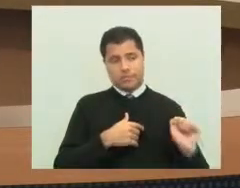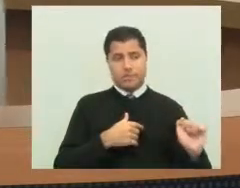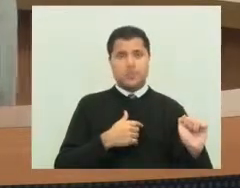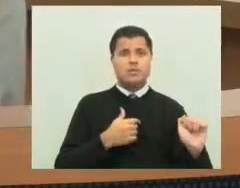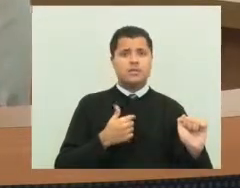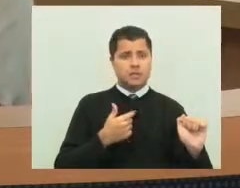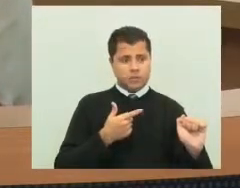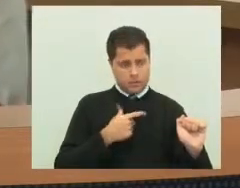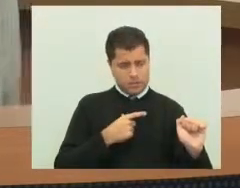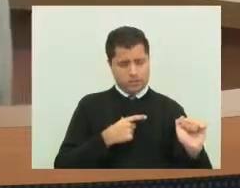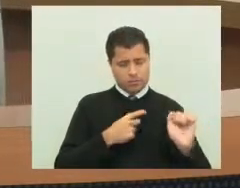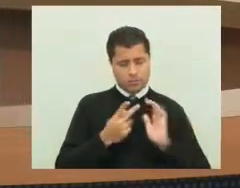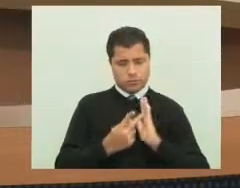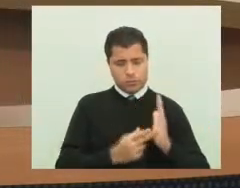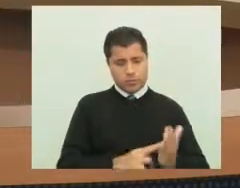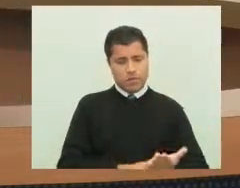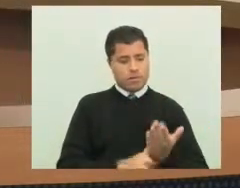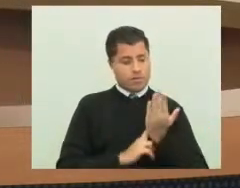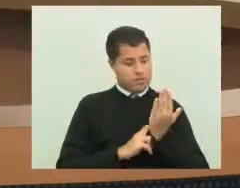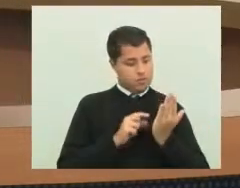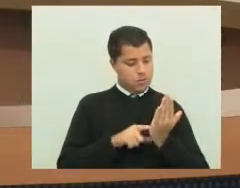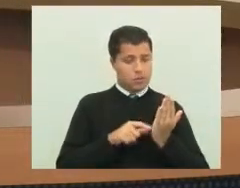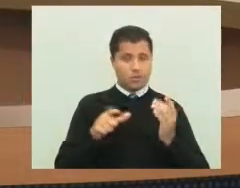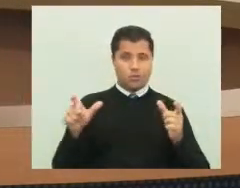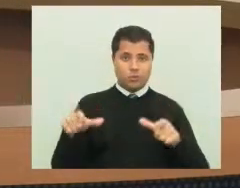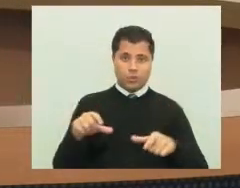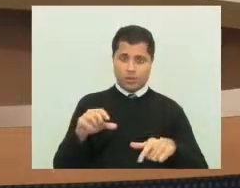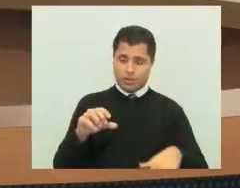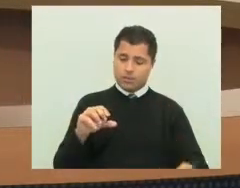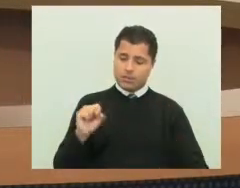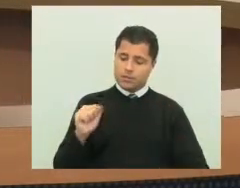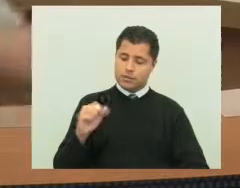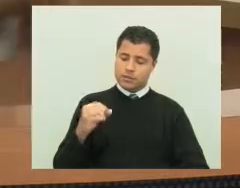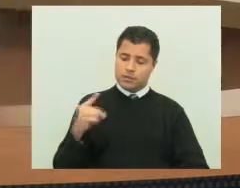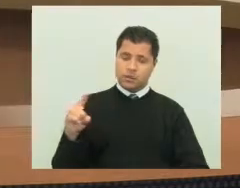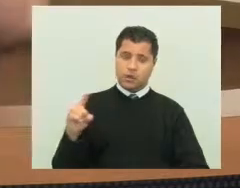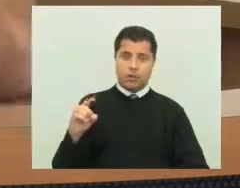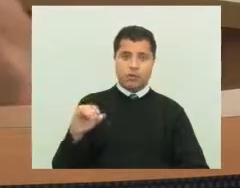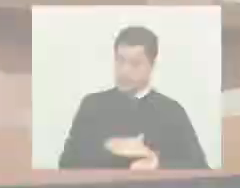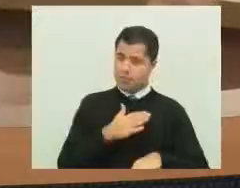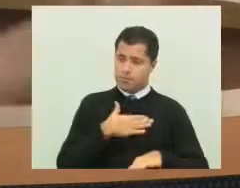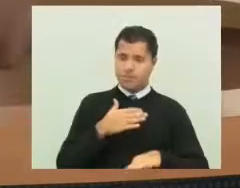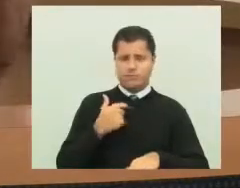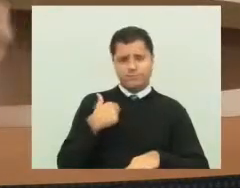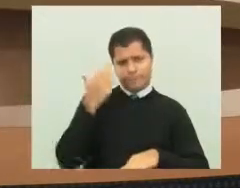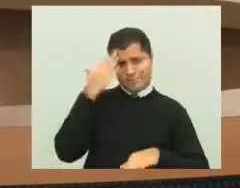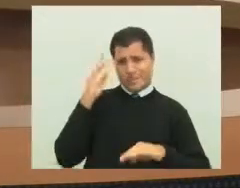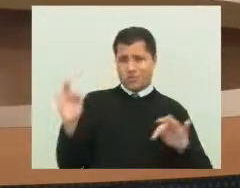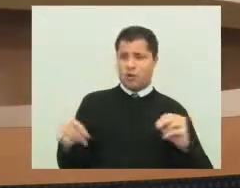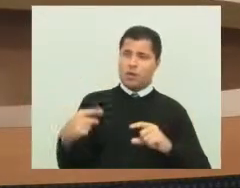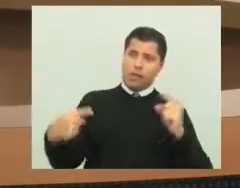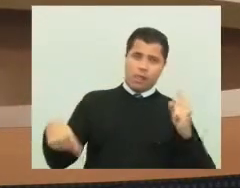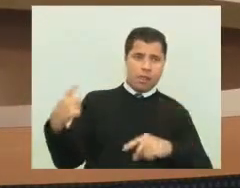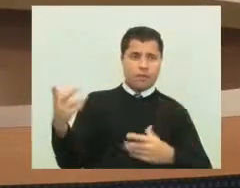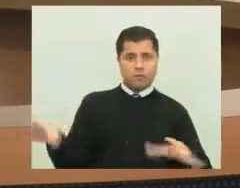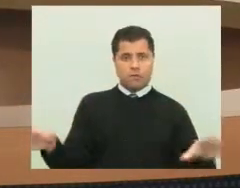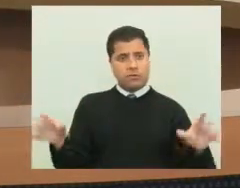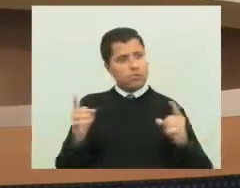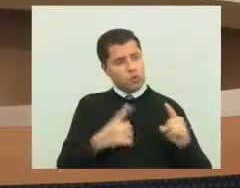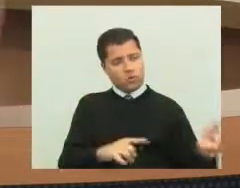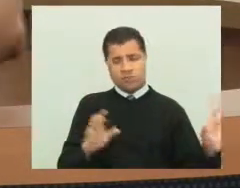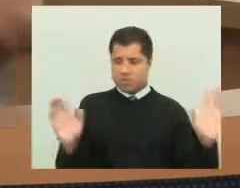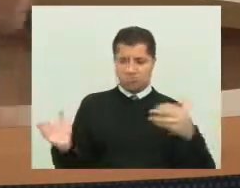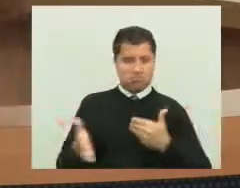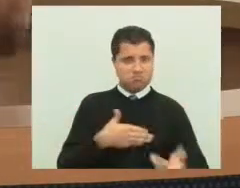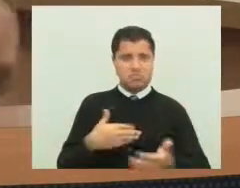apresentado lá pelo Recreio São Jorge Cabo Sul, bem lá atrás. Mas a gente está aqui para discutir e